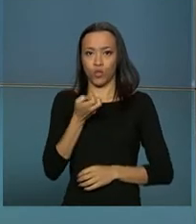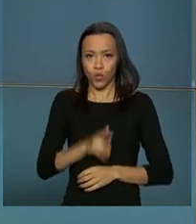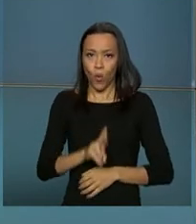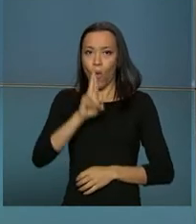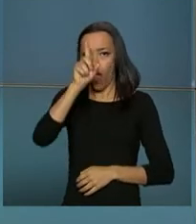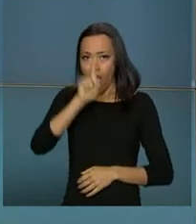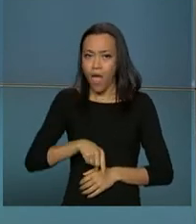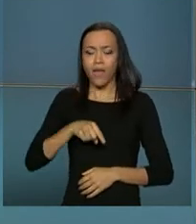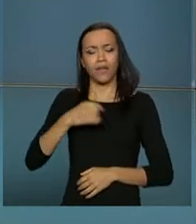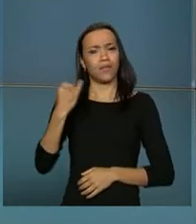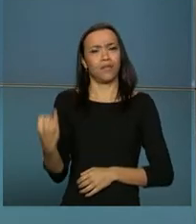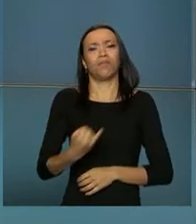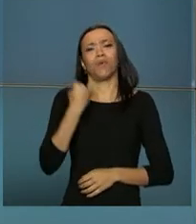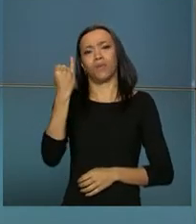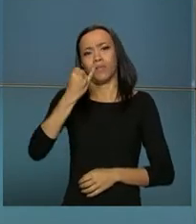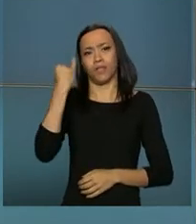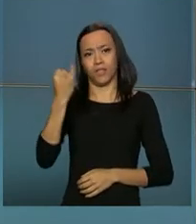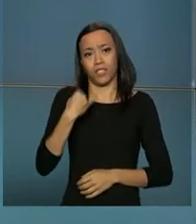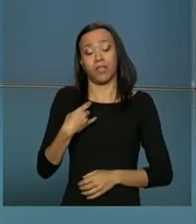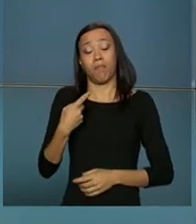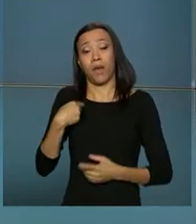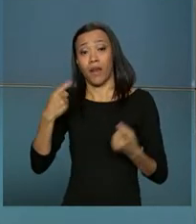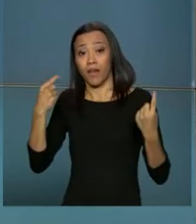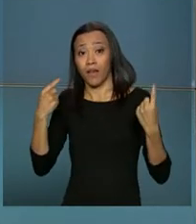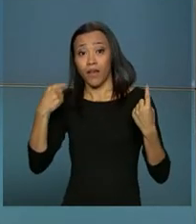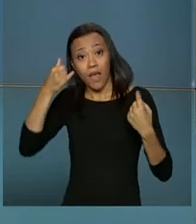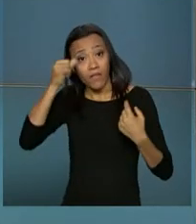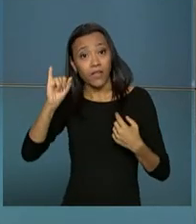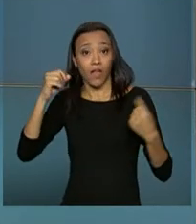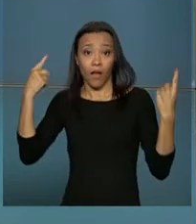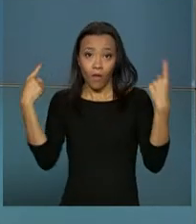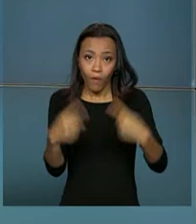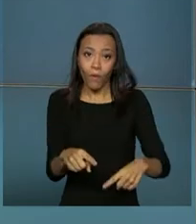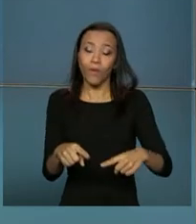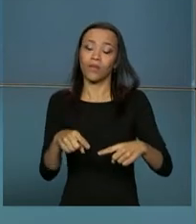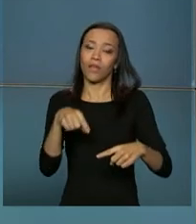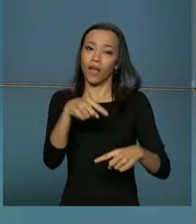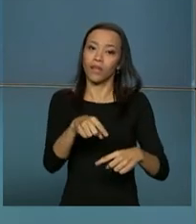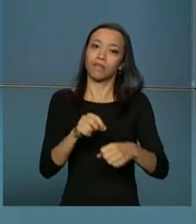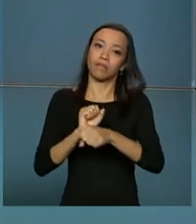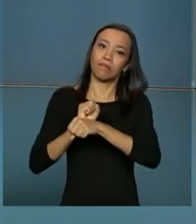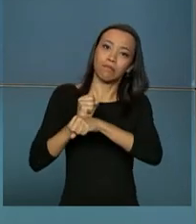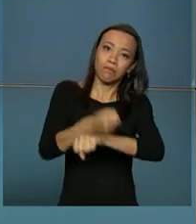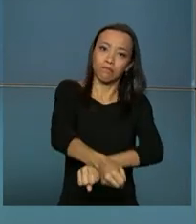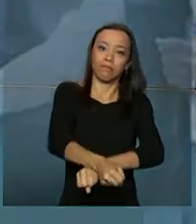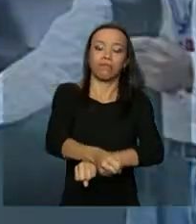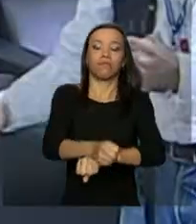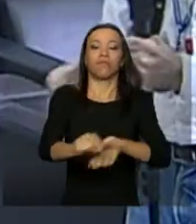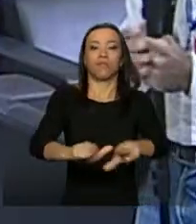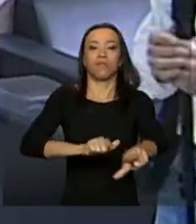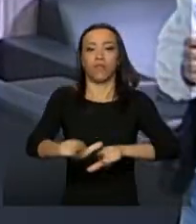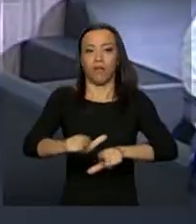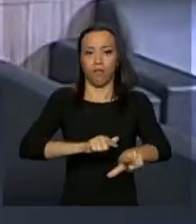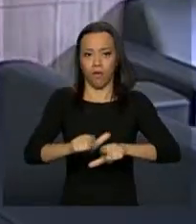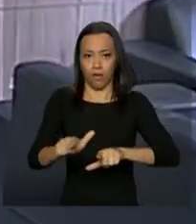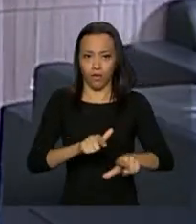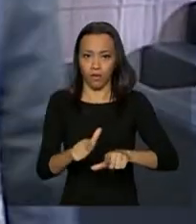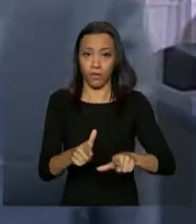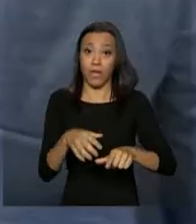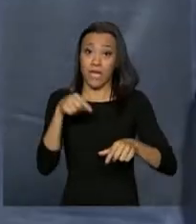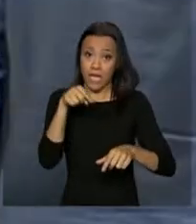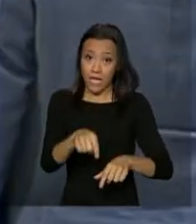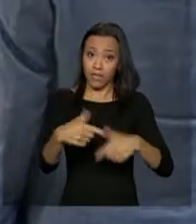para a realização do trabalho de combate às irregularidades e ilegalidades. O trabalho em condições